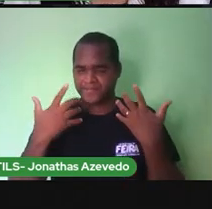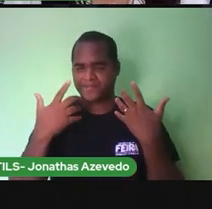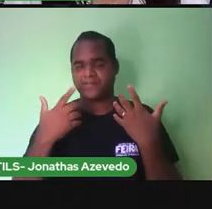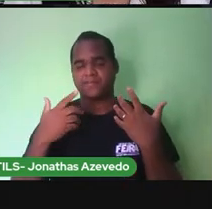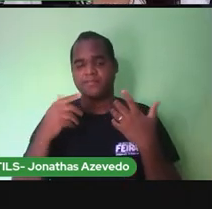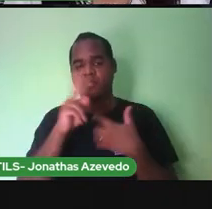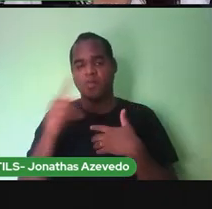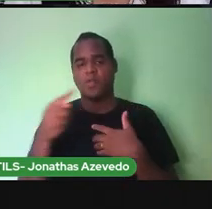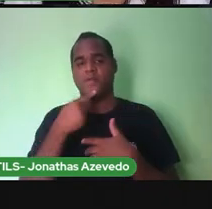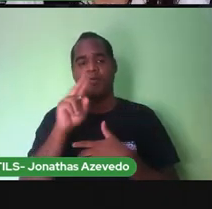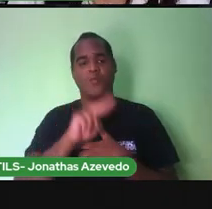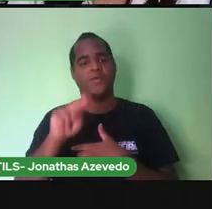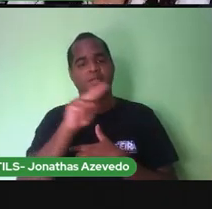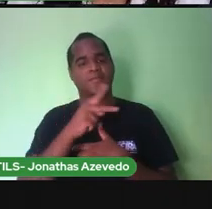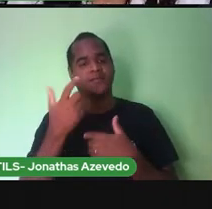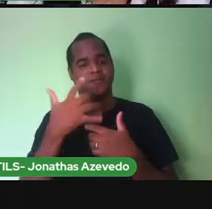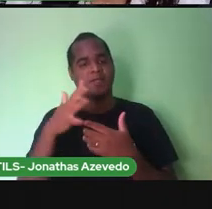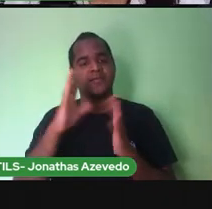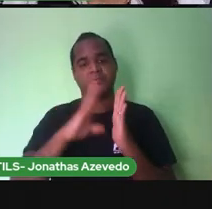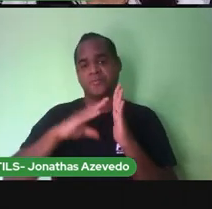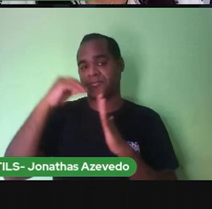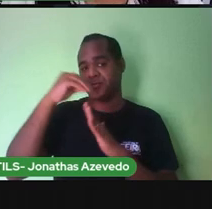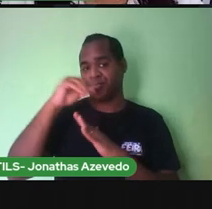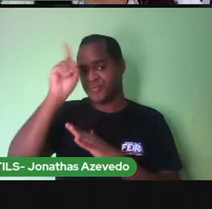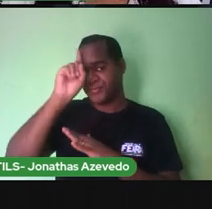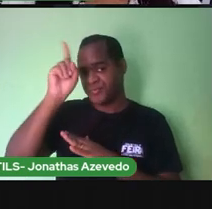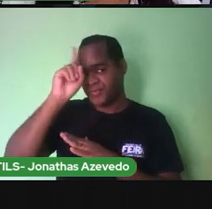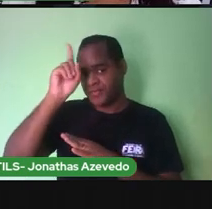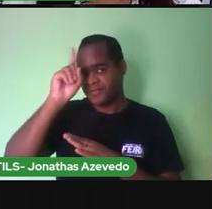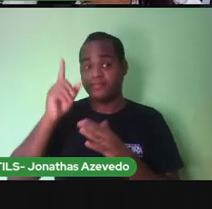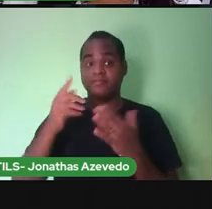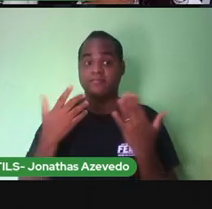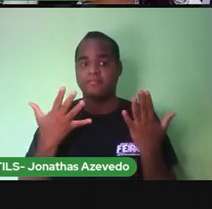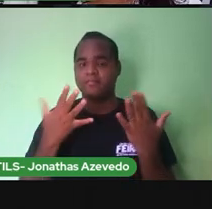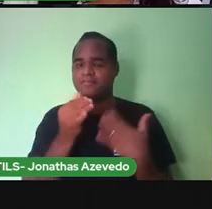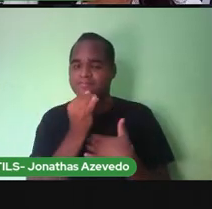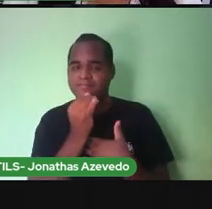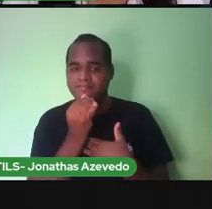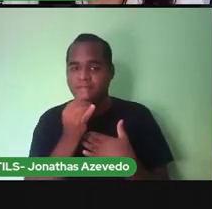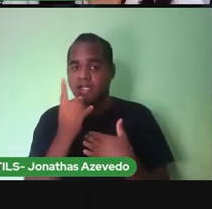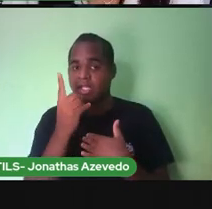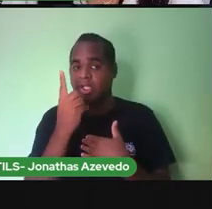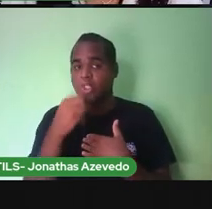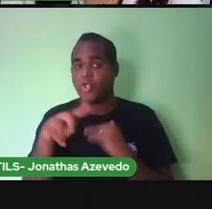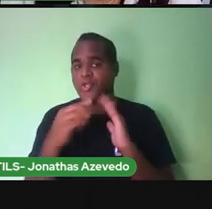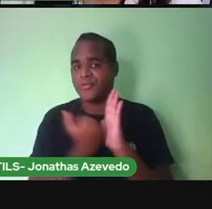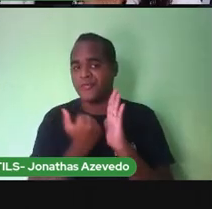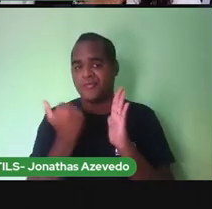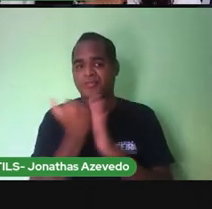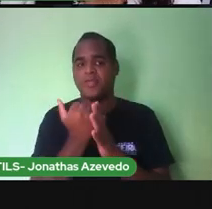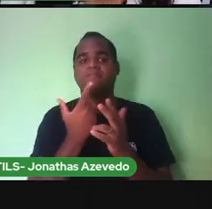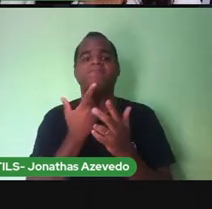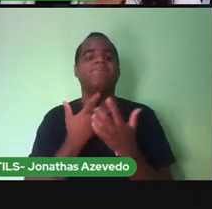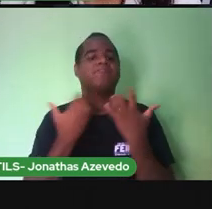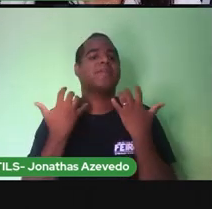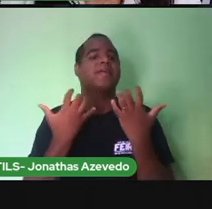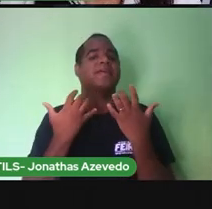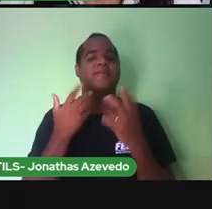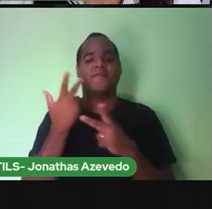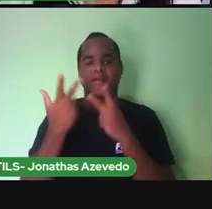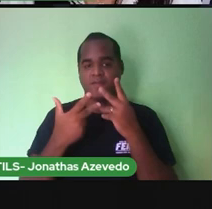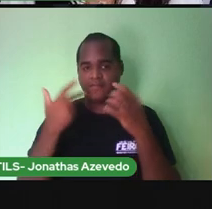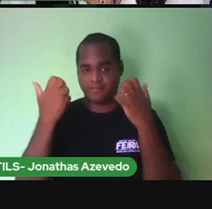Pró usa o calendário todos os dias e outros. Quanto mais a gente vê, quanto mais a gente fala,